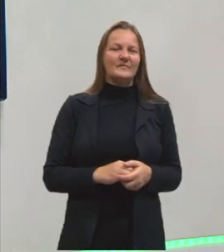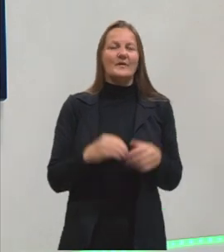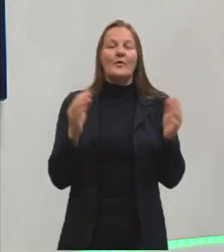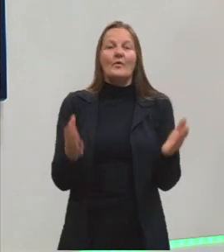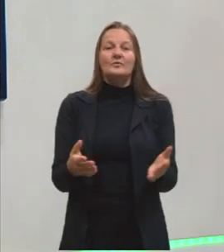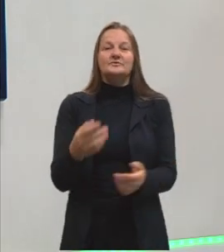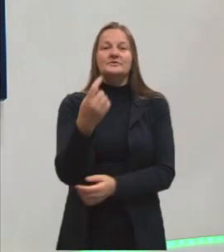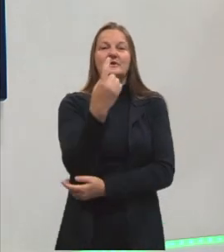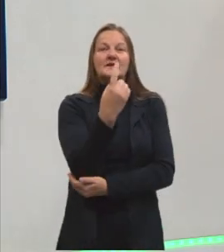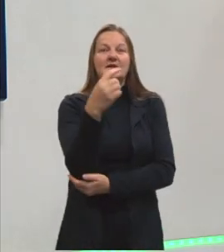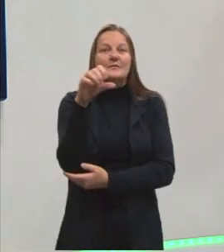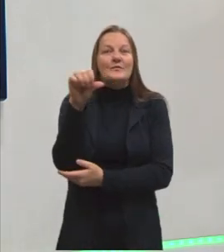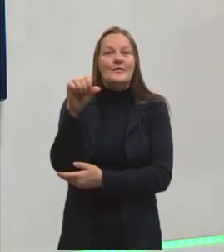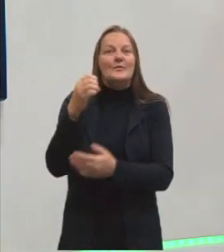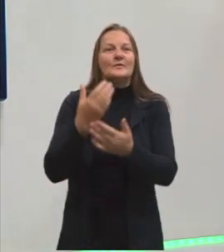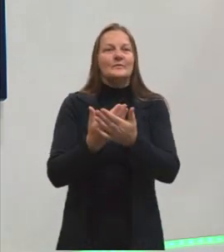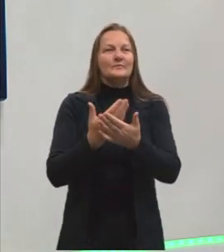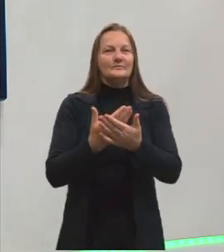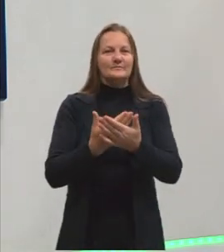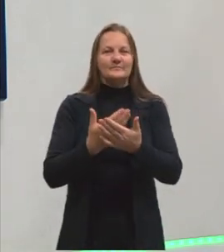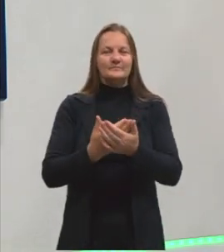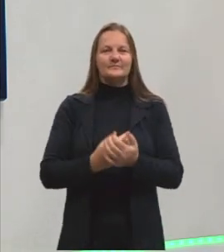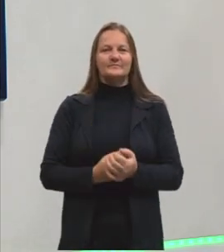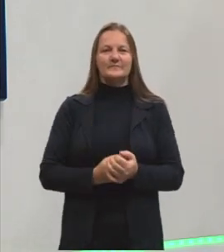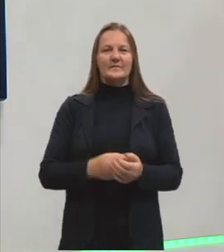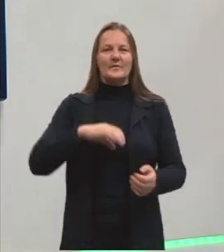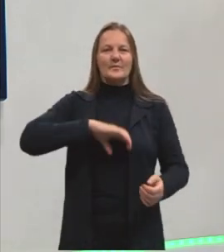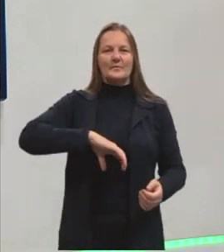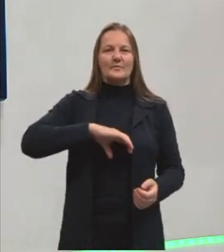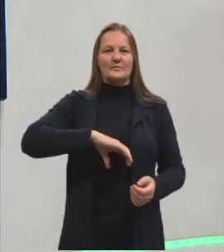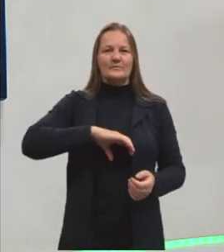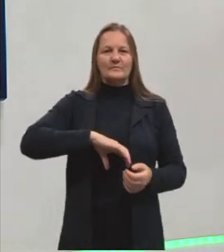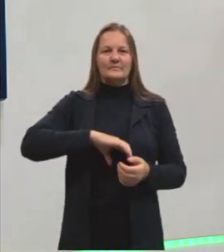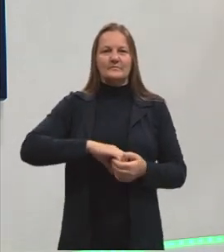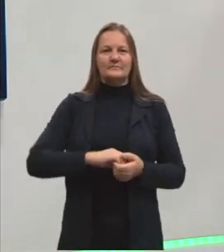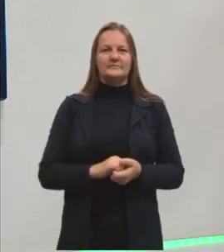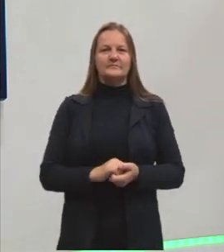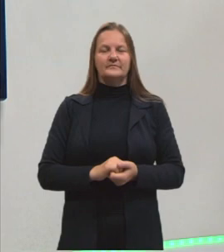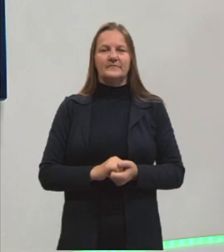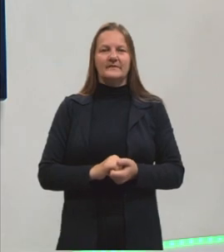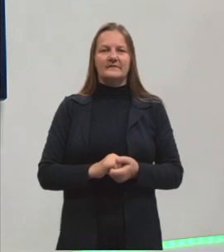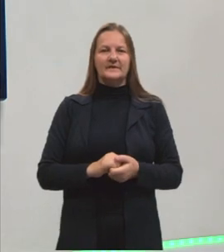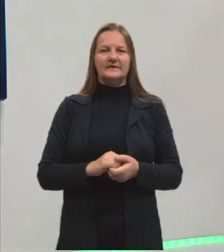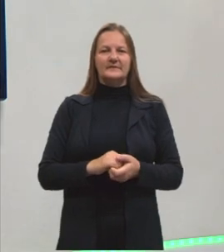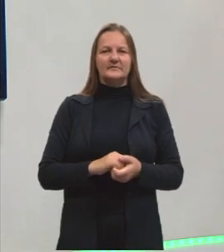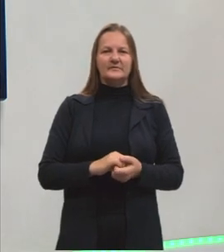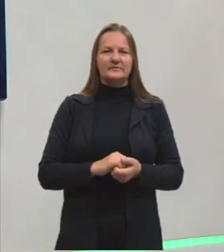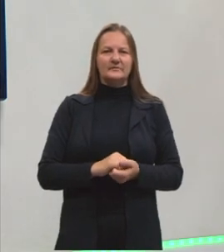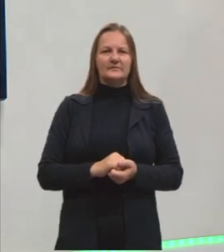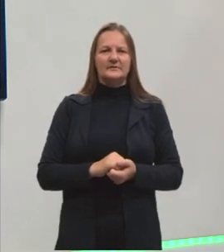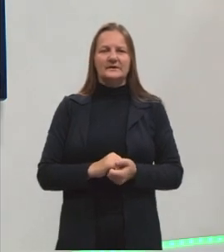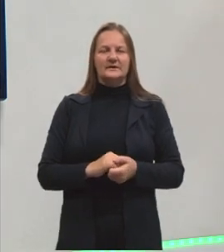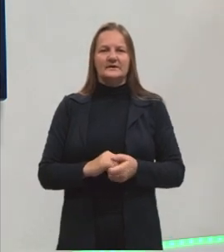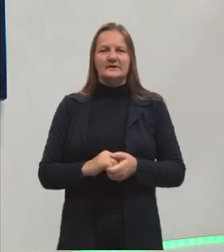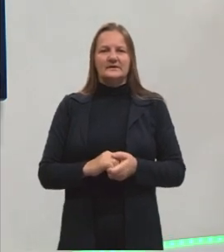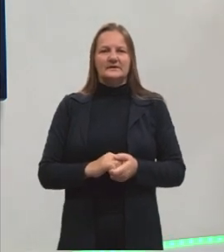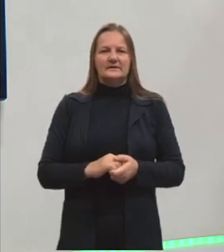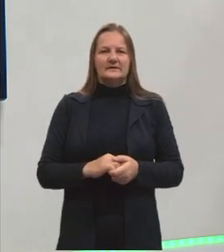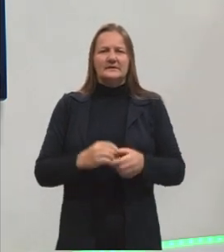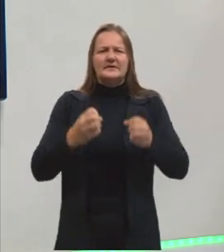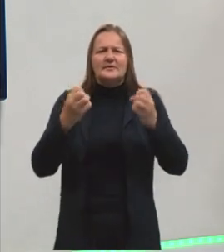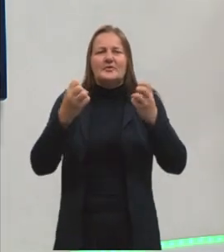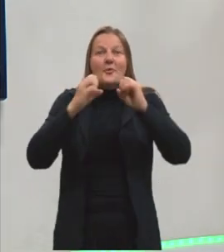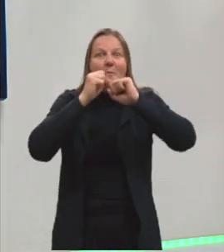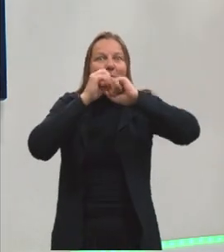19ª aula de língua portuguesa. A gente está aí quase na metade desse nosso caminho que a gente está